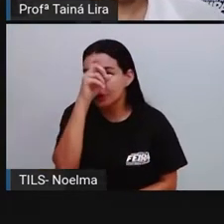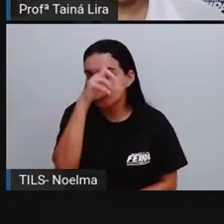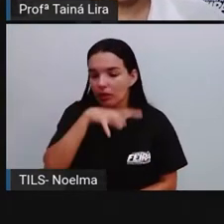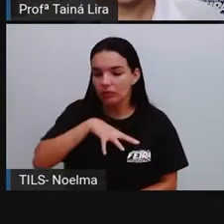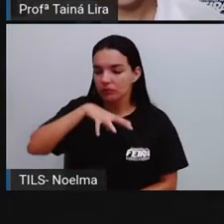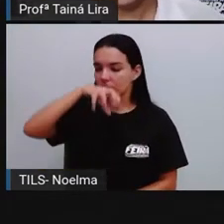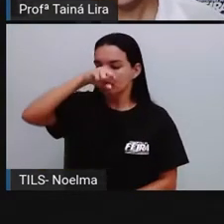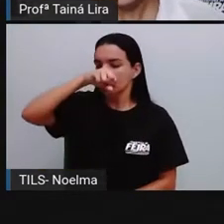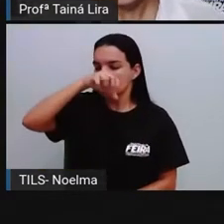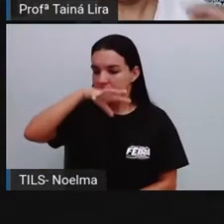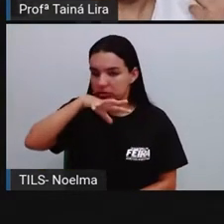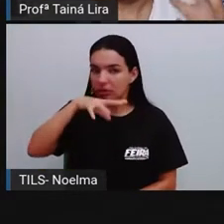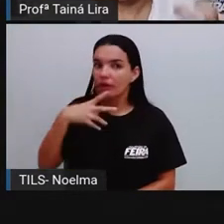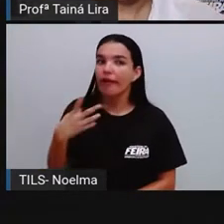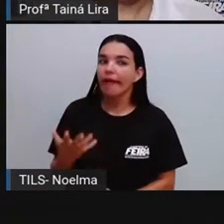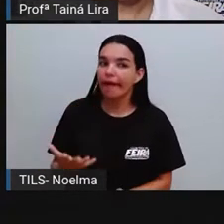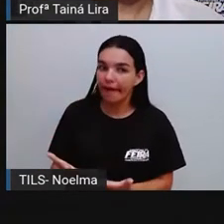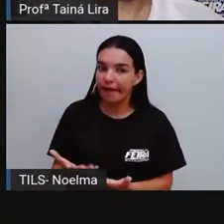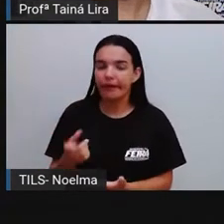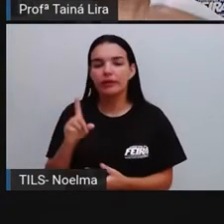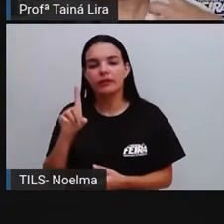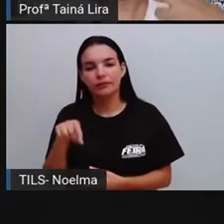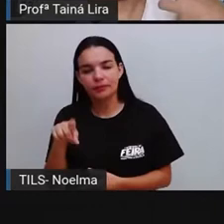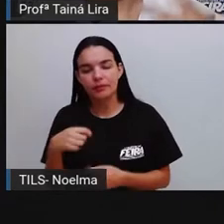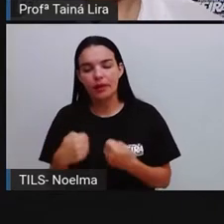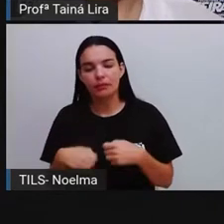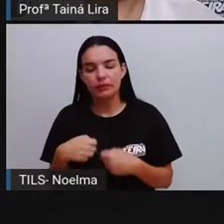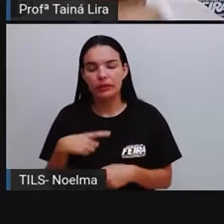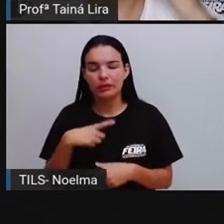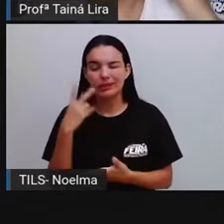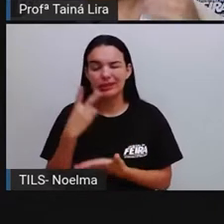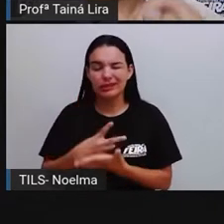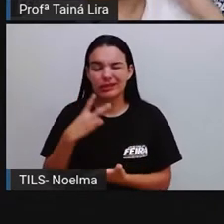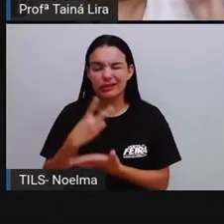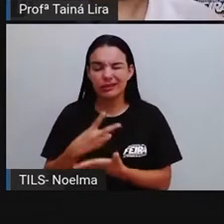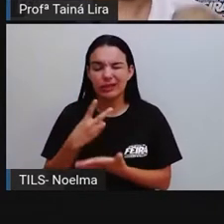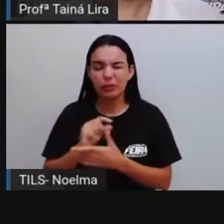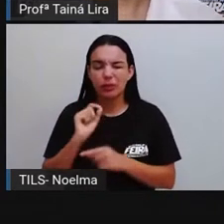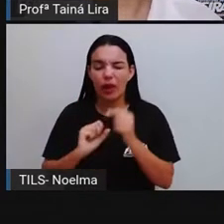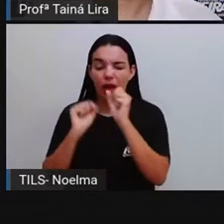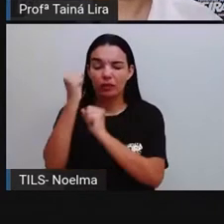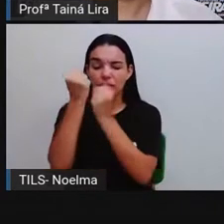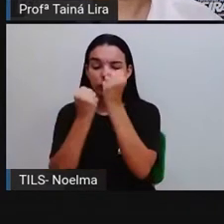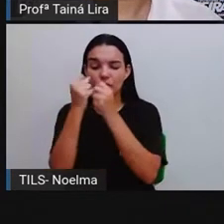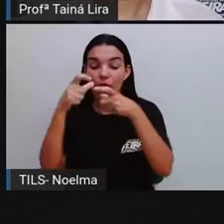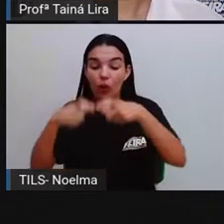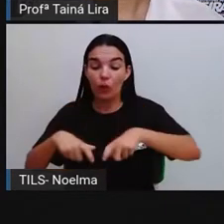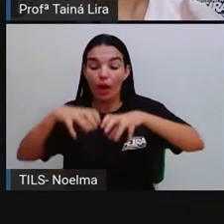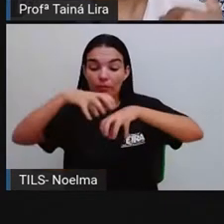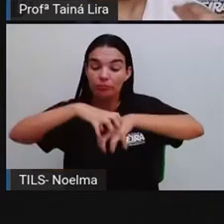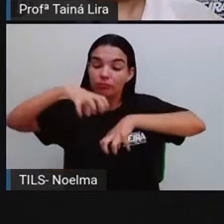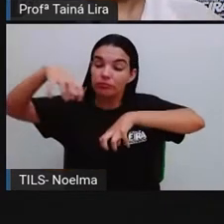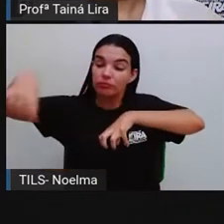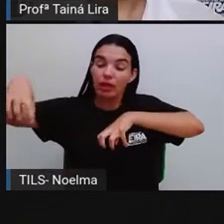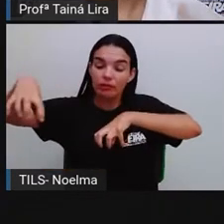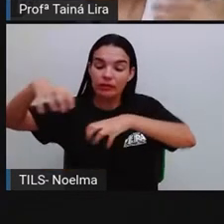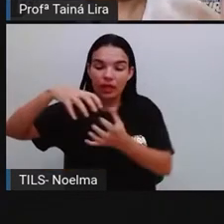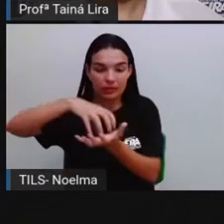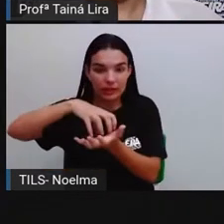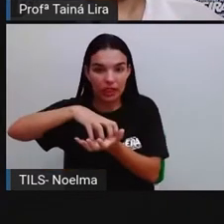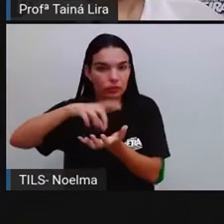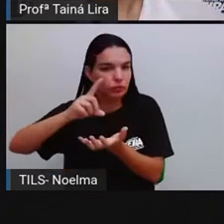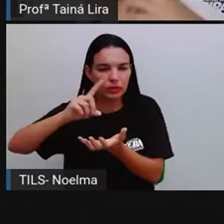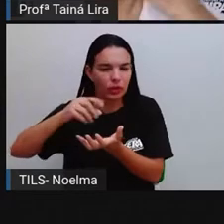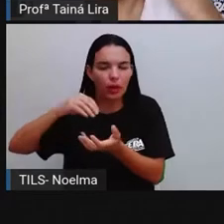moram próximas. É por isso que as indústrias precisam estar em locais mais afastados, né? Do centro da